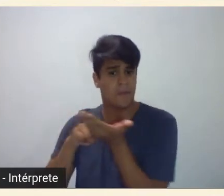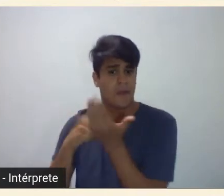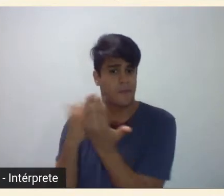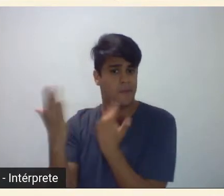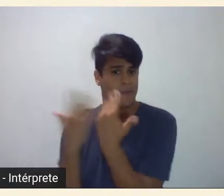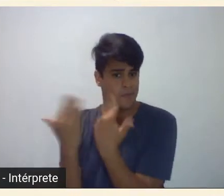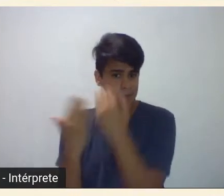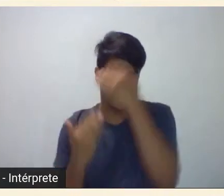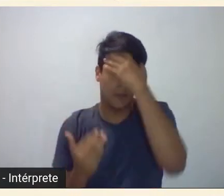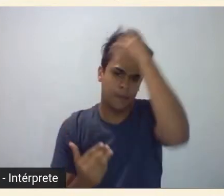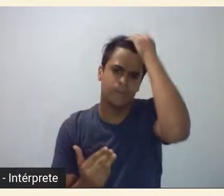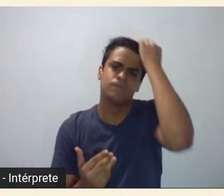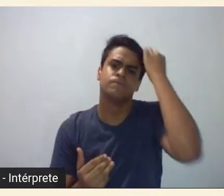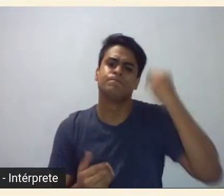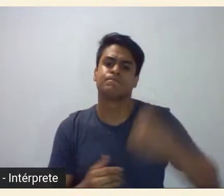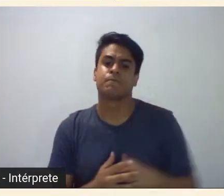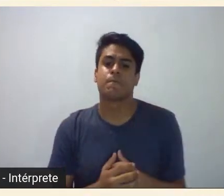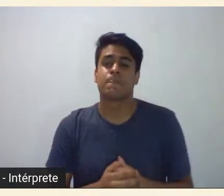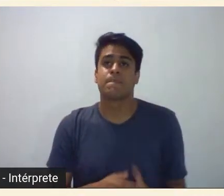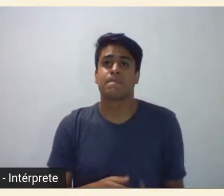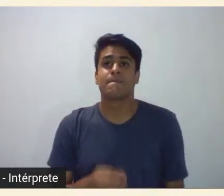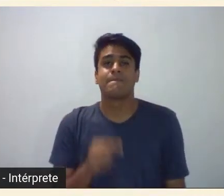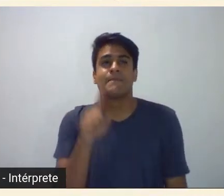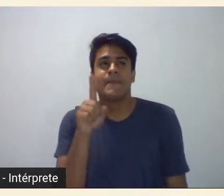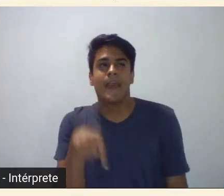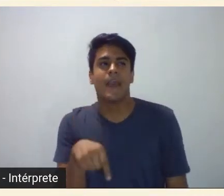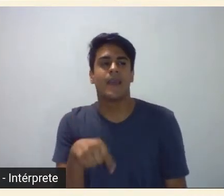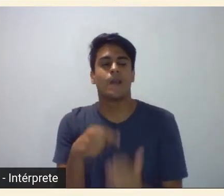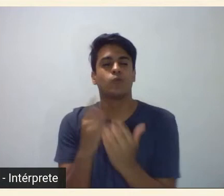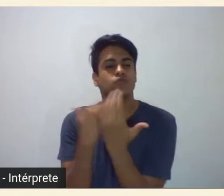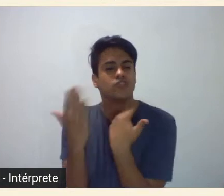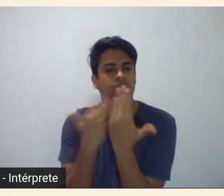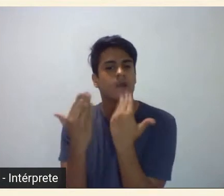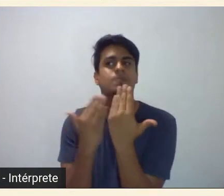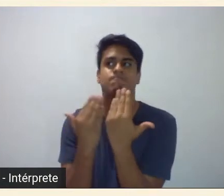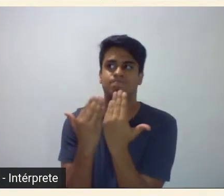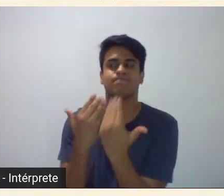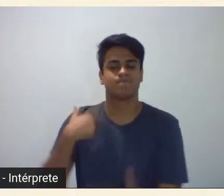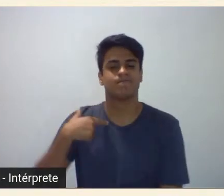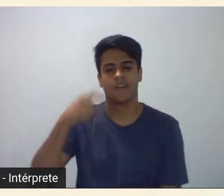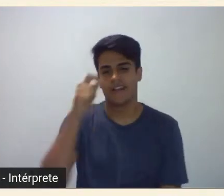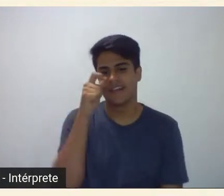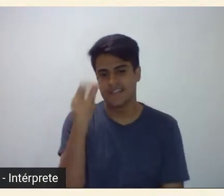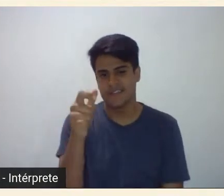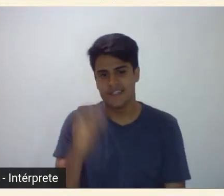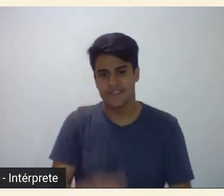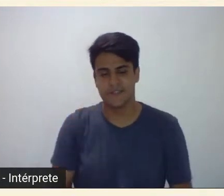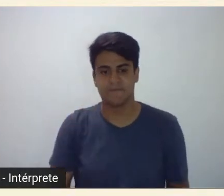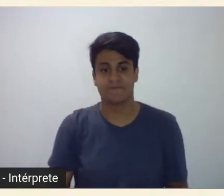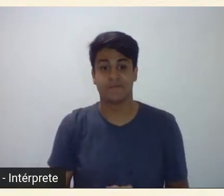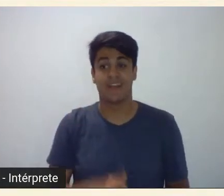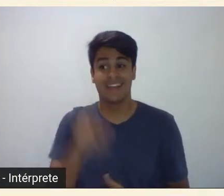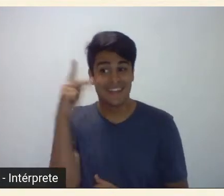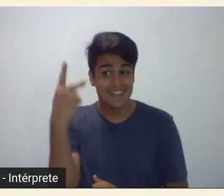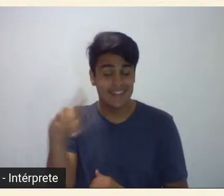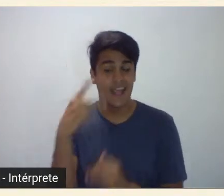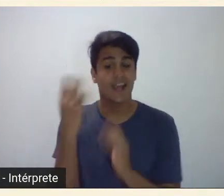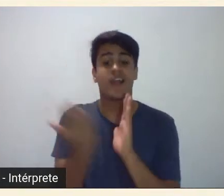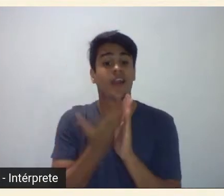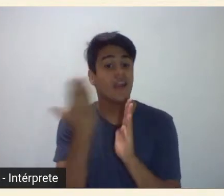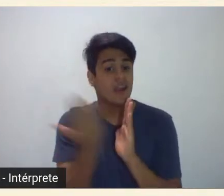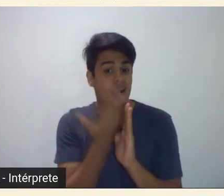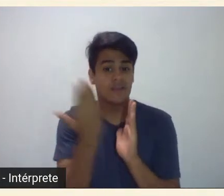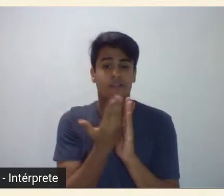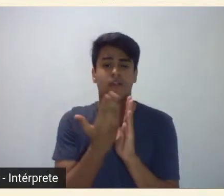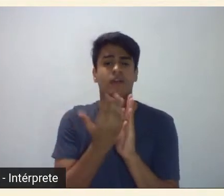e foi digamos um diálogo muito interessante e o livro dele terminava justamente